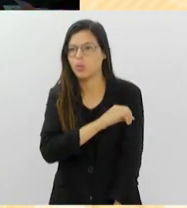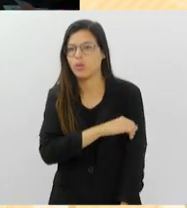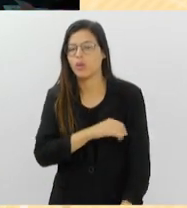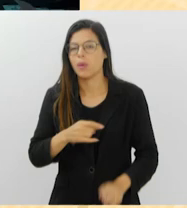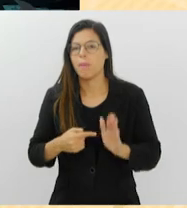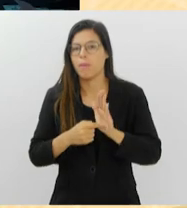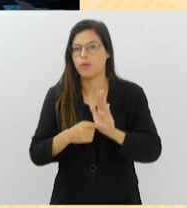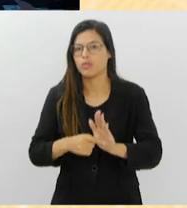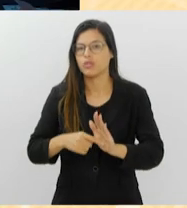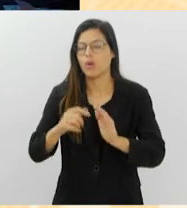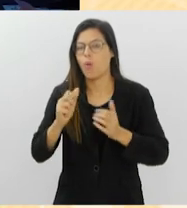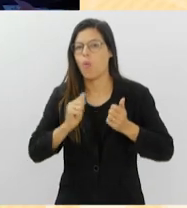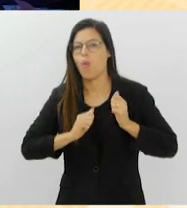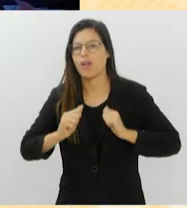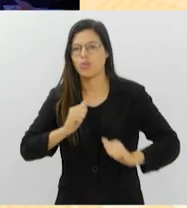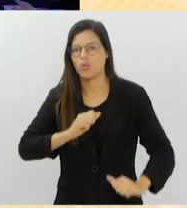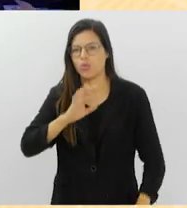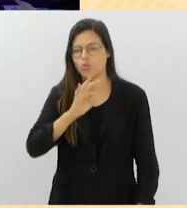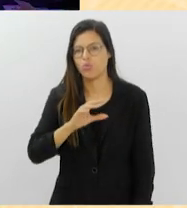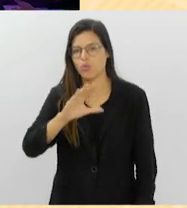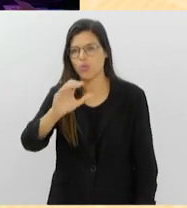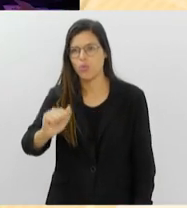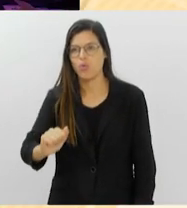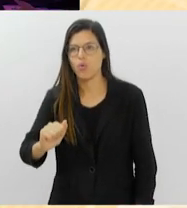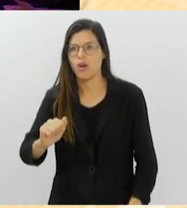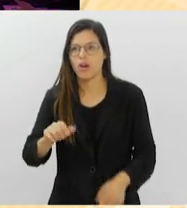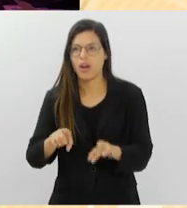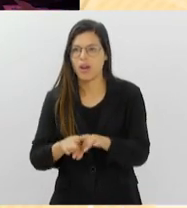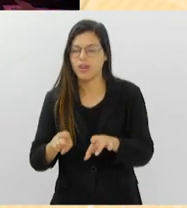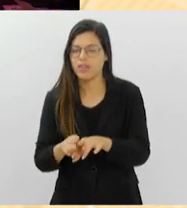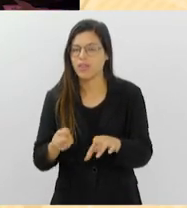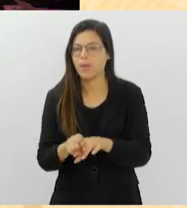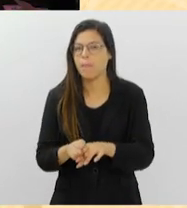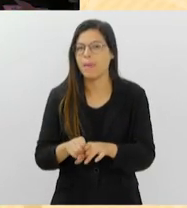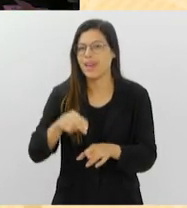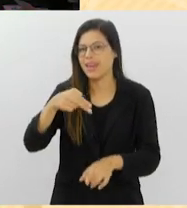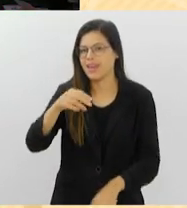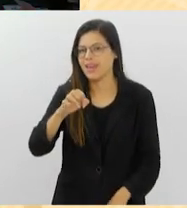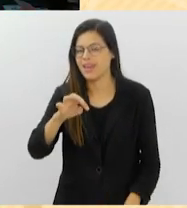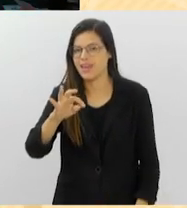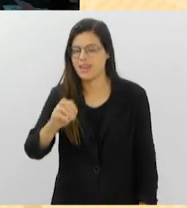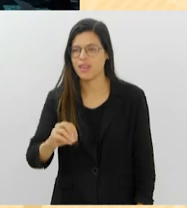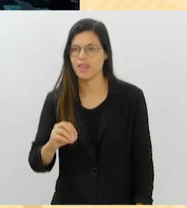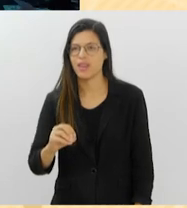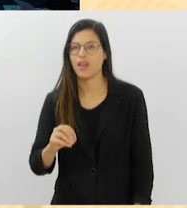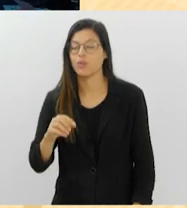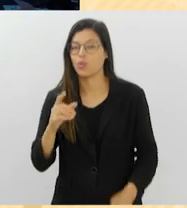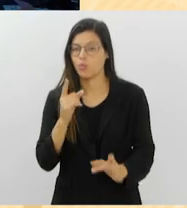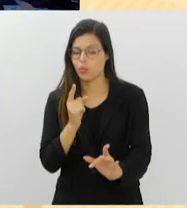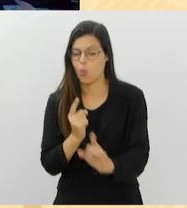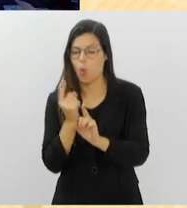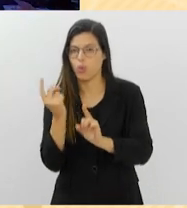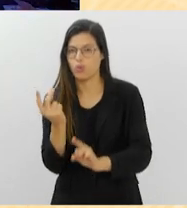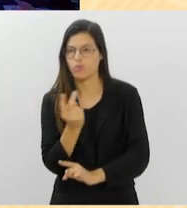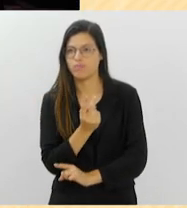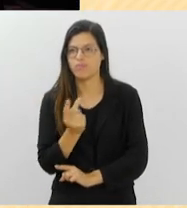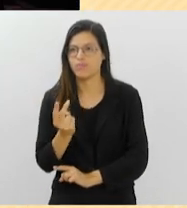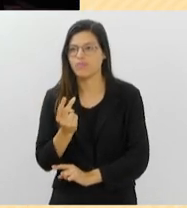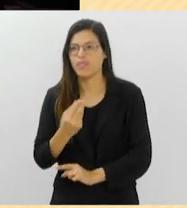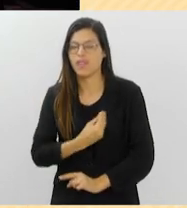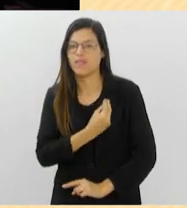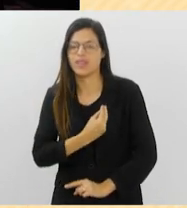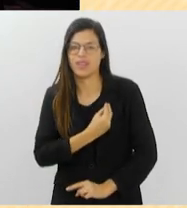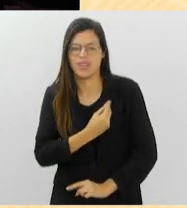Tuca Andrada com a vida e a obra do artista Torquato Neto, o efeito produzido desse encontro em sua própria vida.